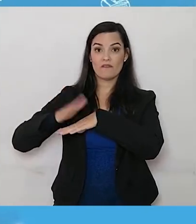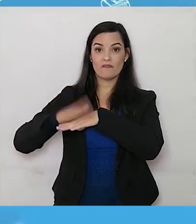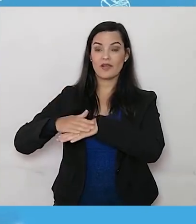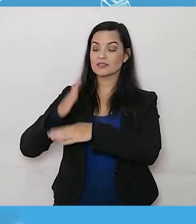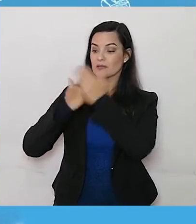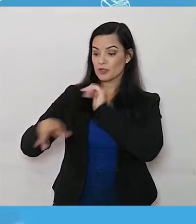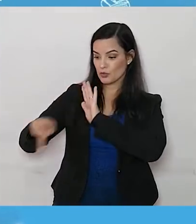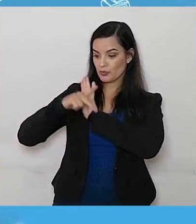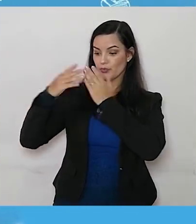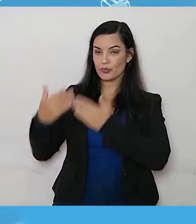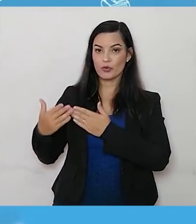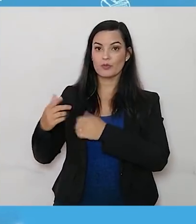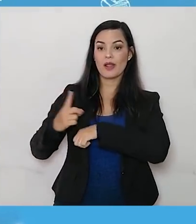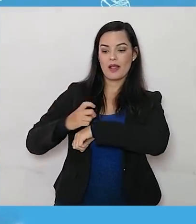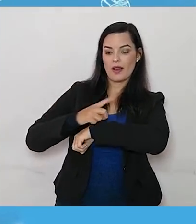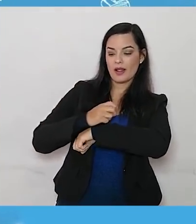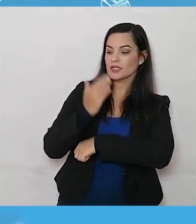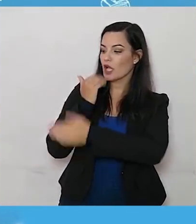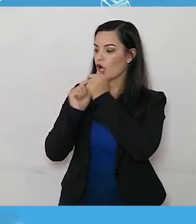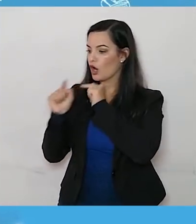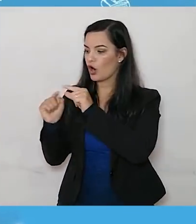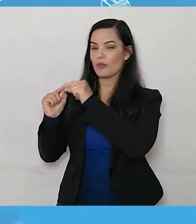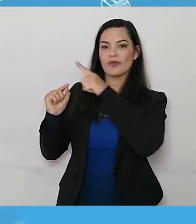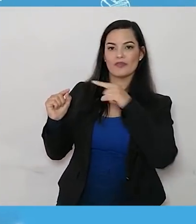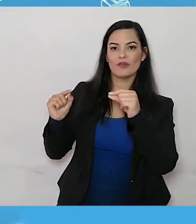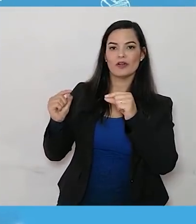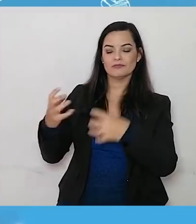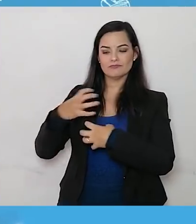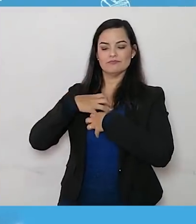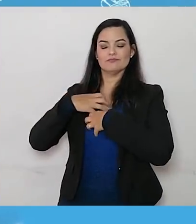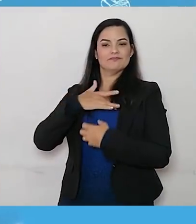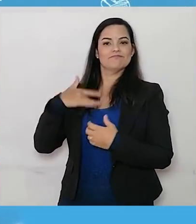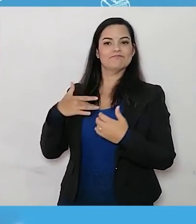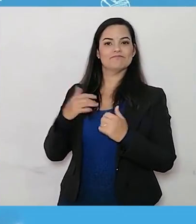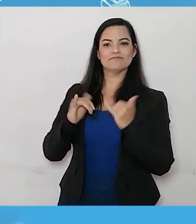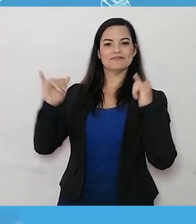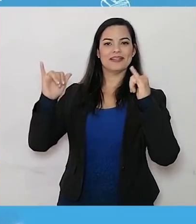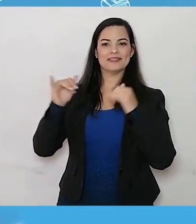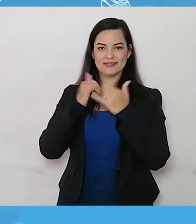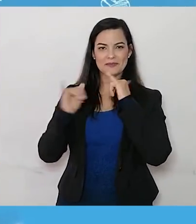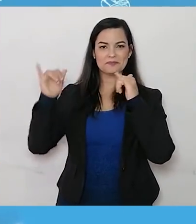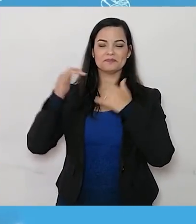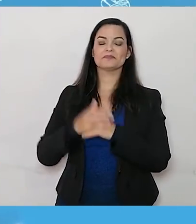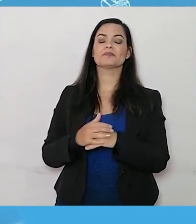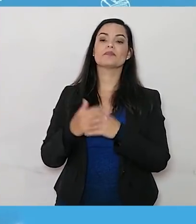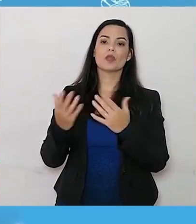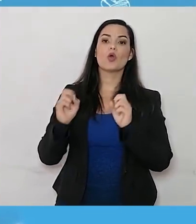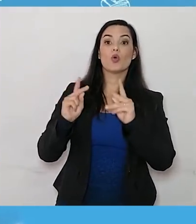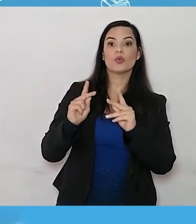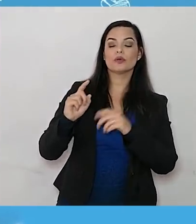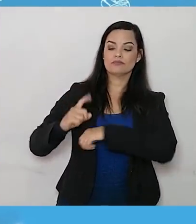lagarta obtém energia se alimentando dessas folhas. E agora, quem vai se alimentar da